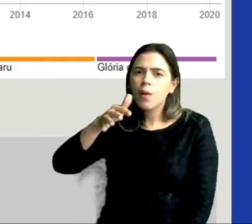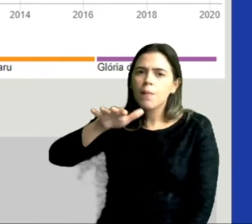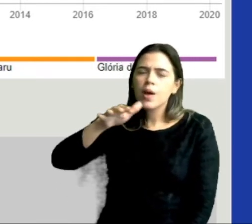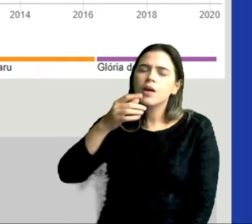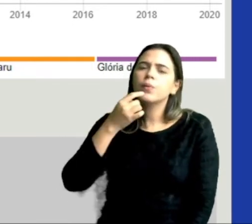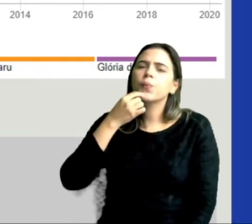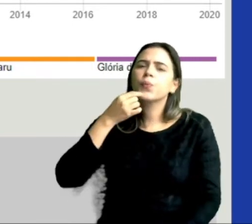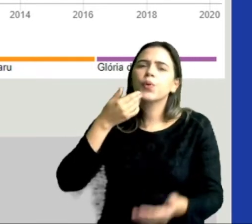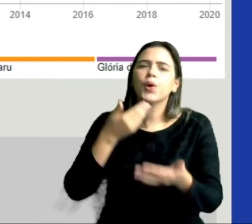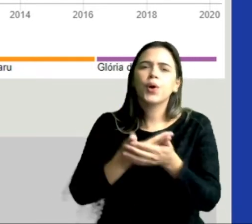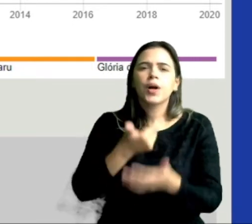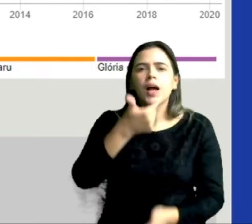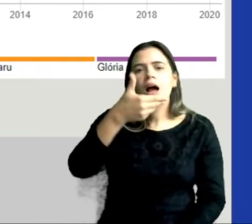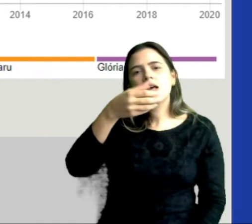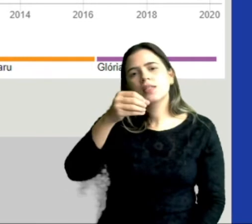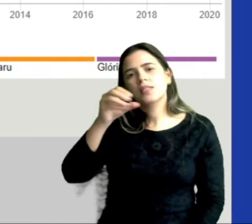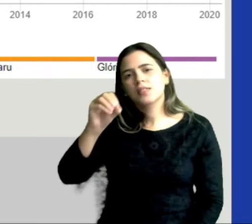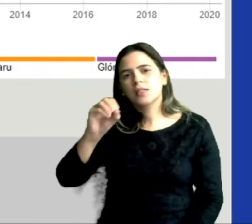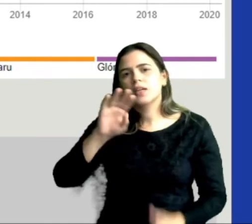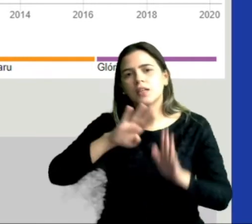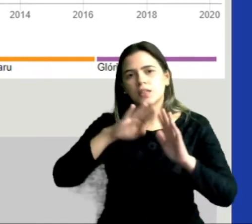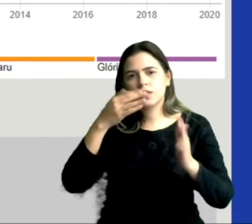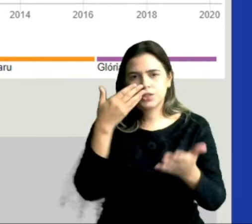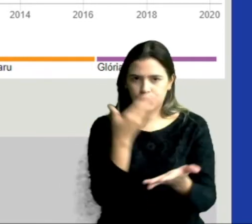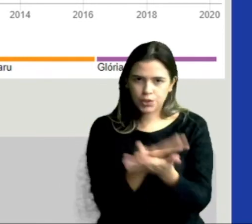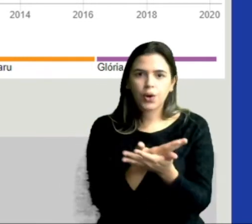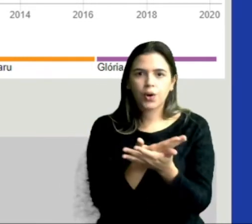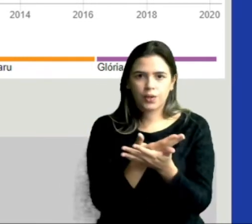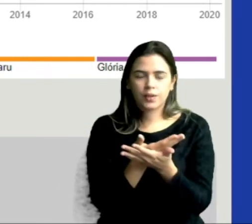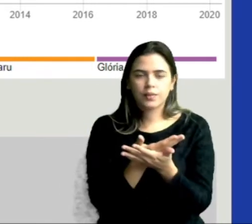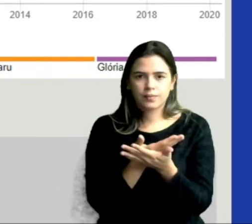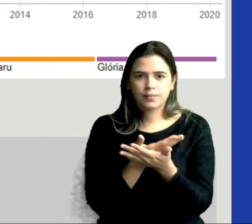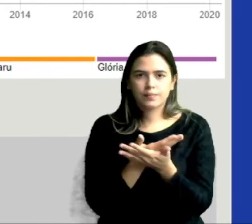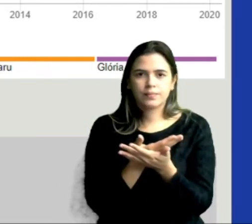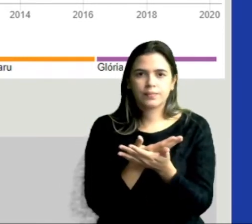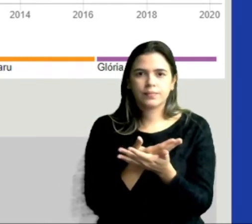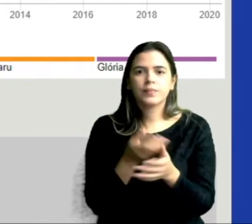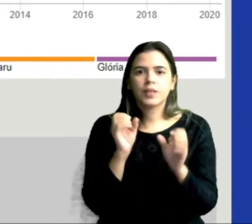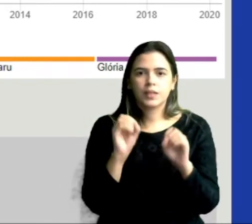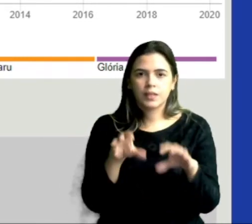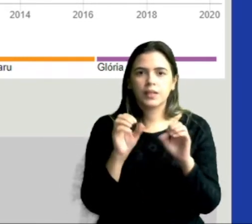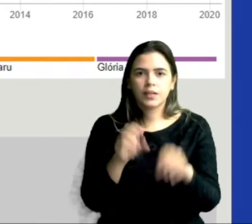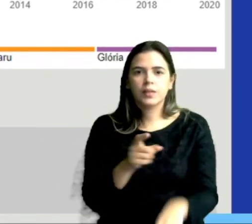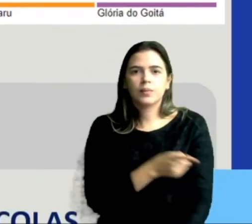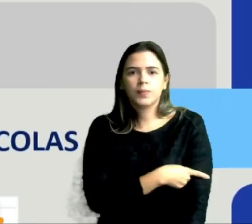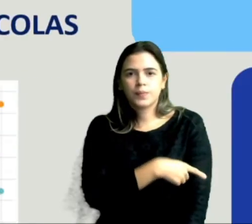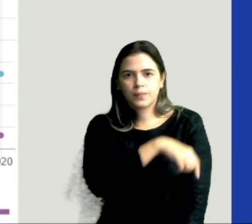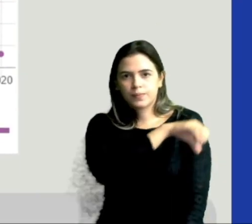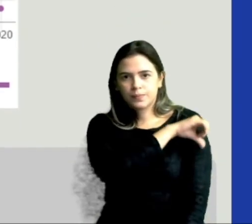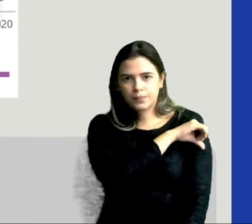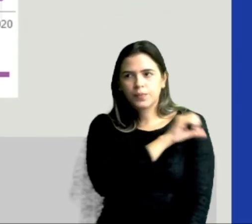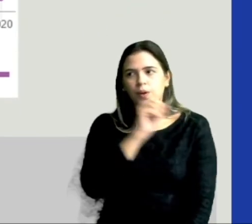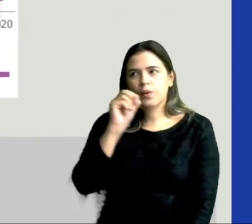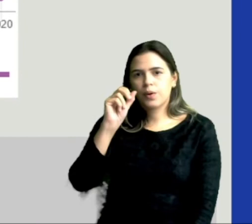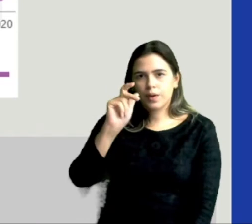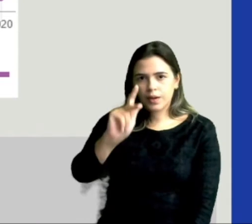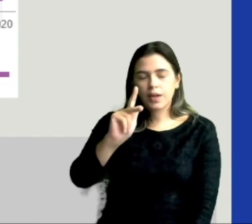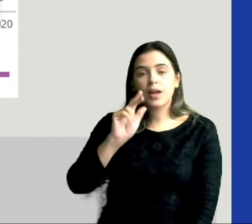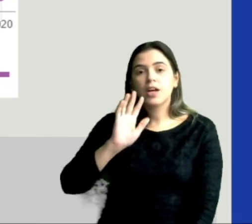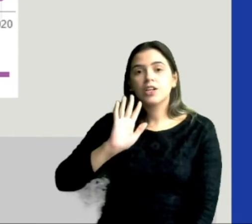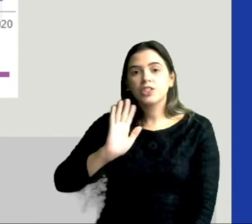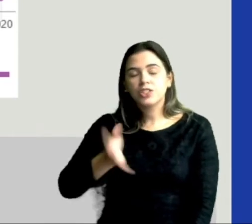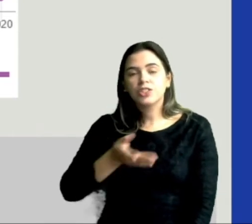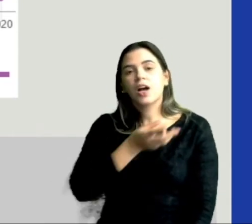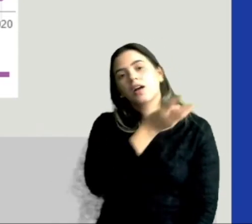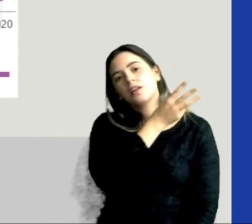muito próxima a 100 escolas de ensino fundamental. É fundamental, primeiro ao nono ano, ok? Já